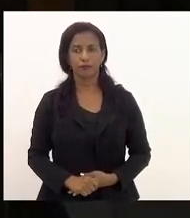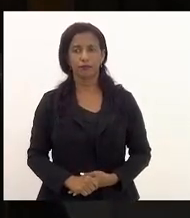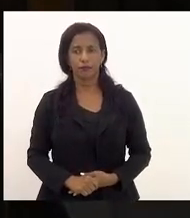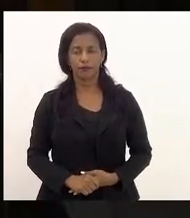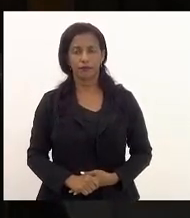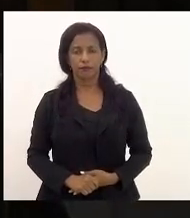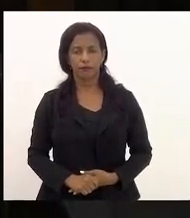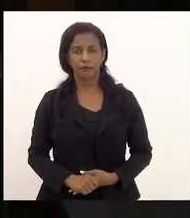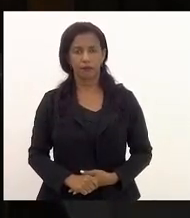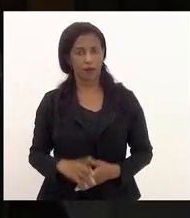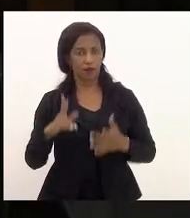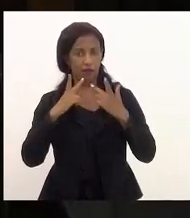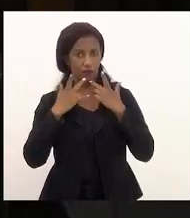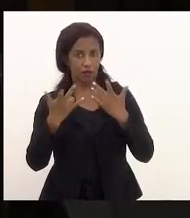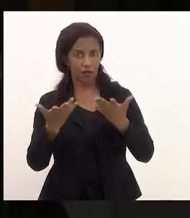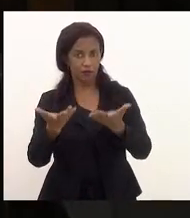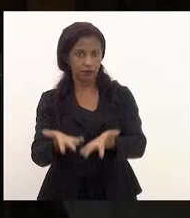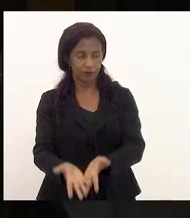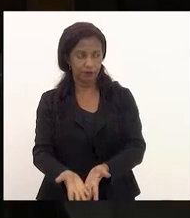Dito isso,